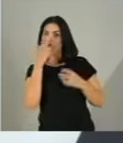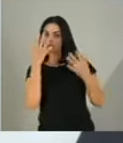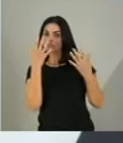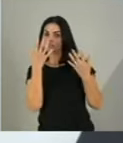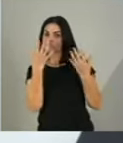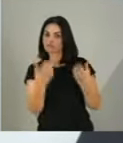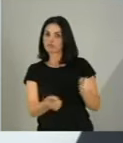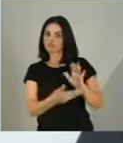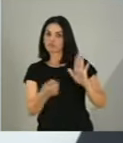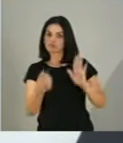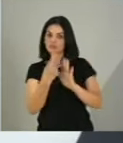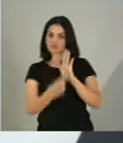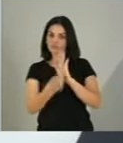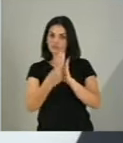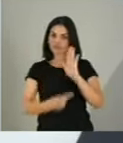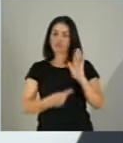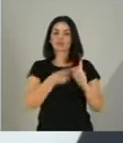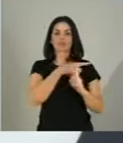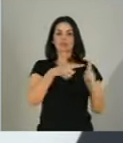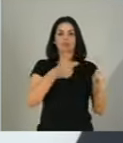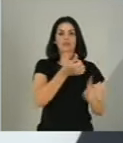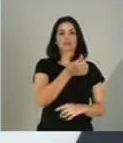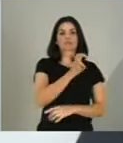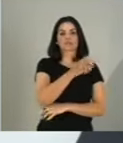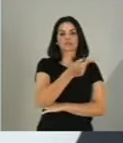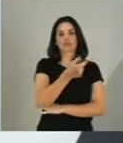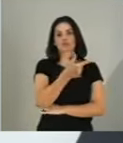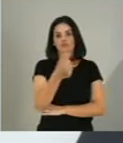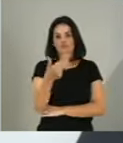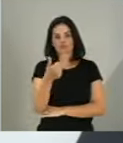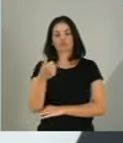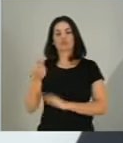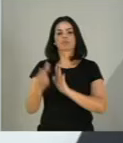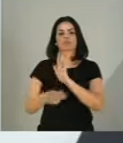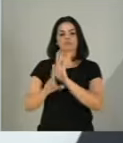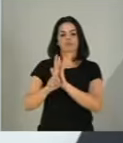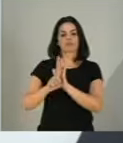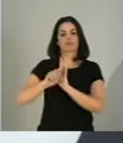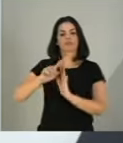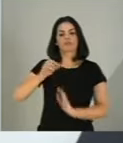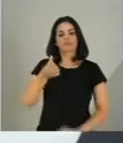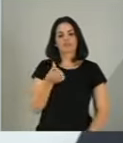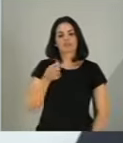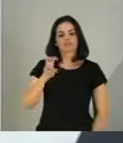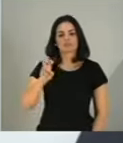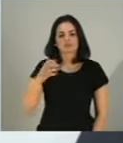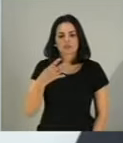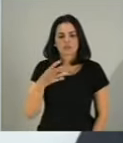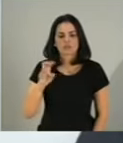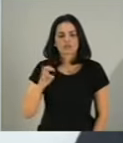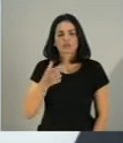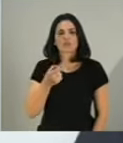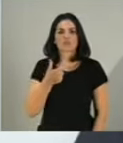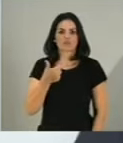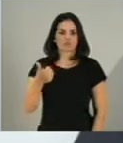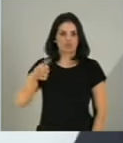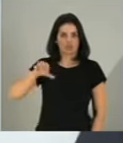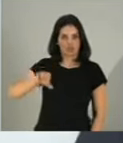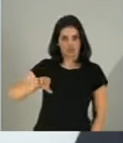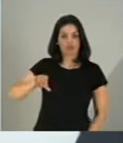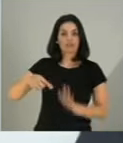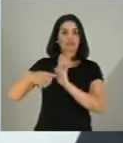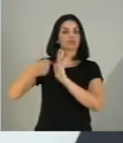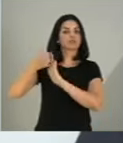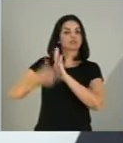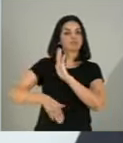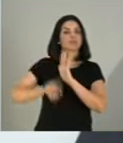parcial, número 65 de 2021, oposto ao projeto de lei 6545 de 2019, que estabelece